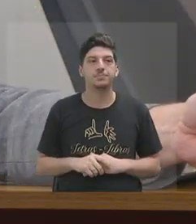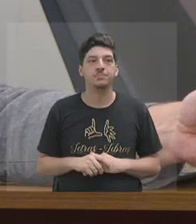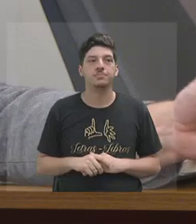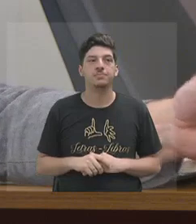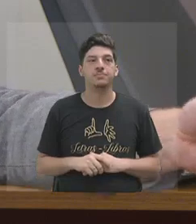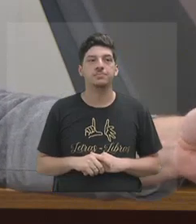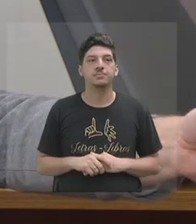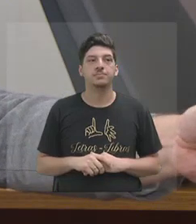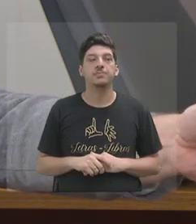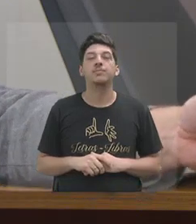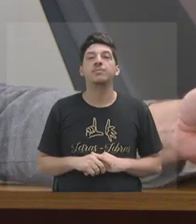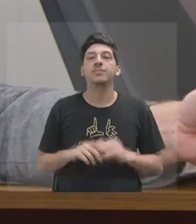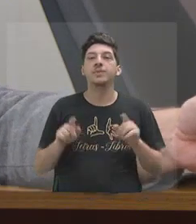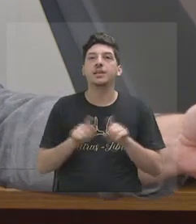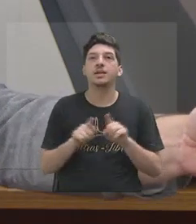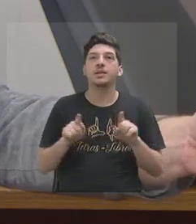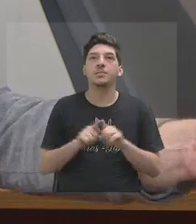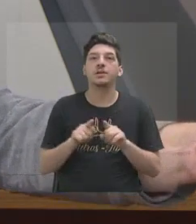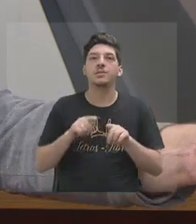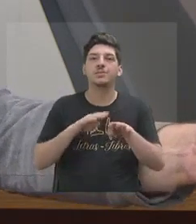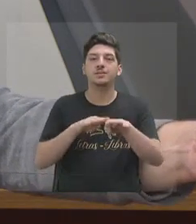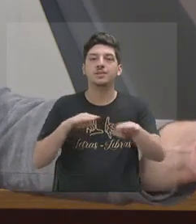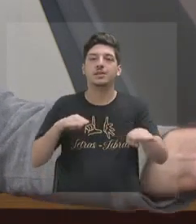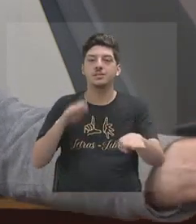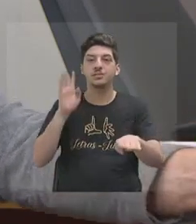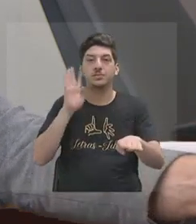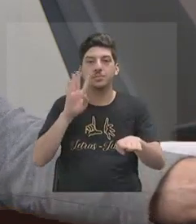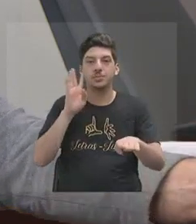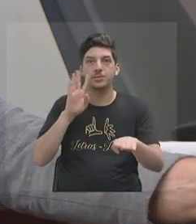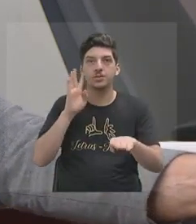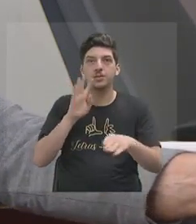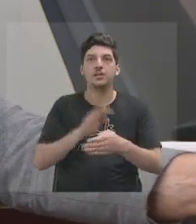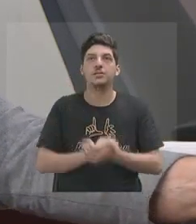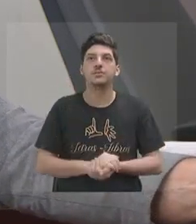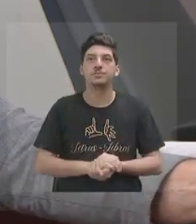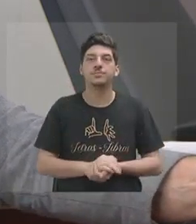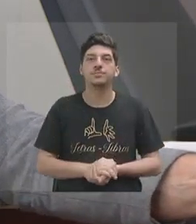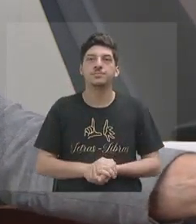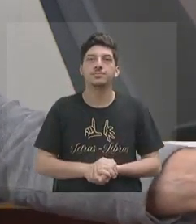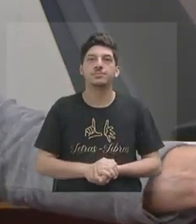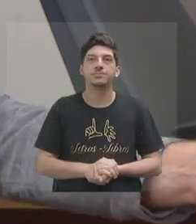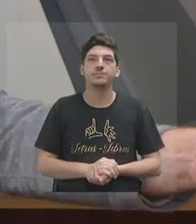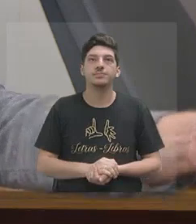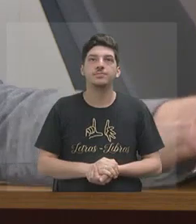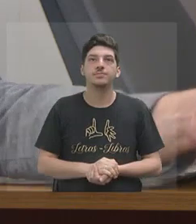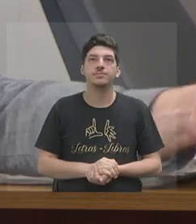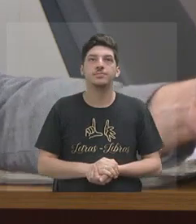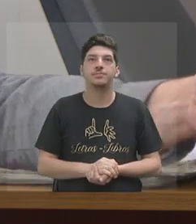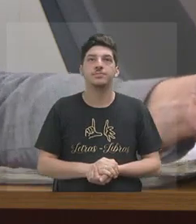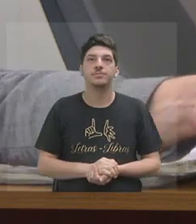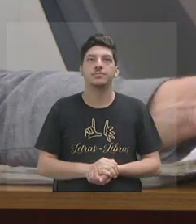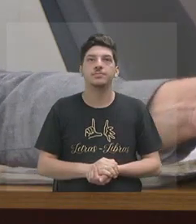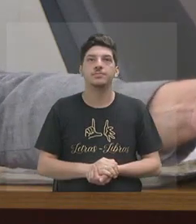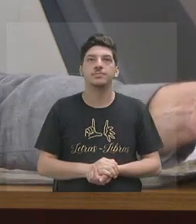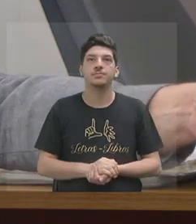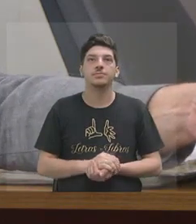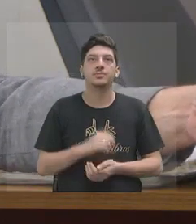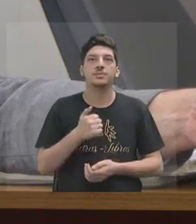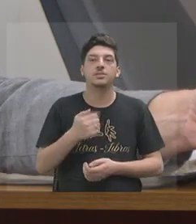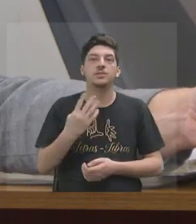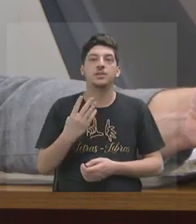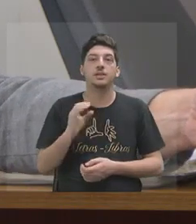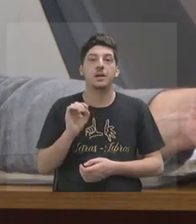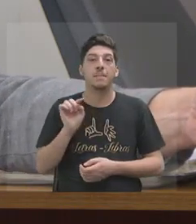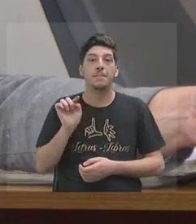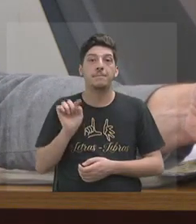Esse do trânsito também foi bem bacana. Foi até mais, Aliás, bem mais. 140 mil só na nossa.